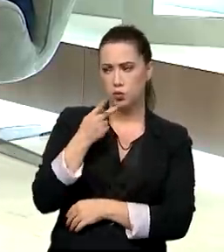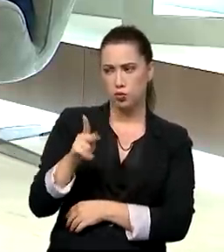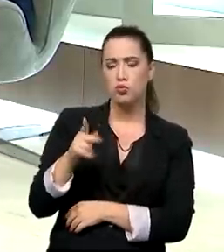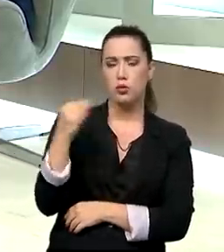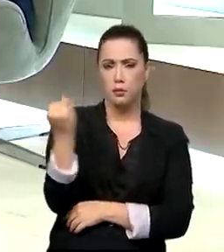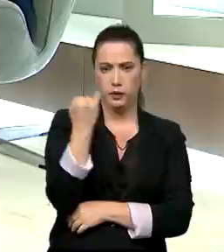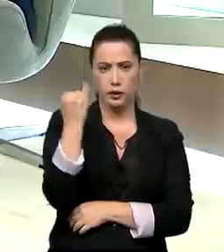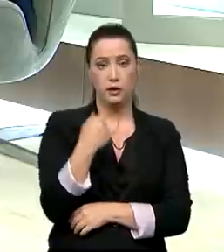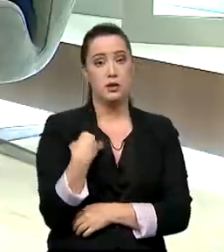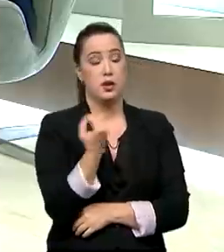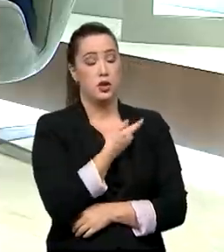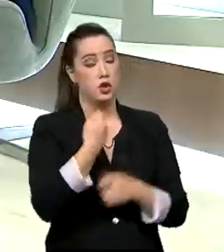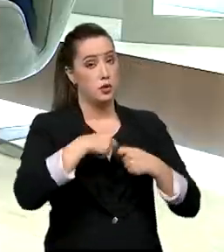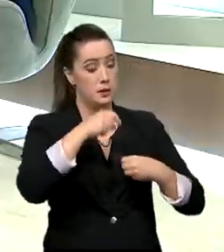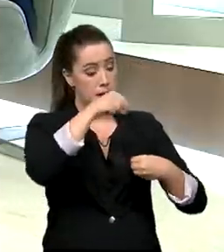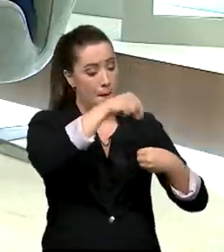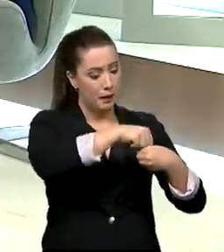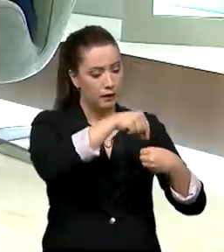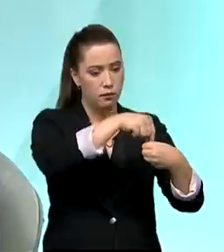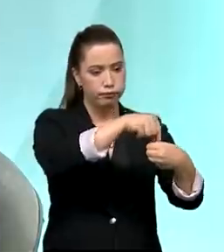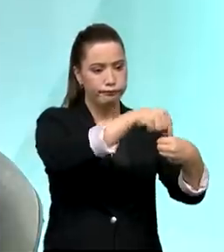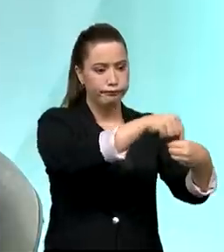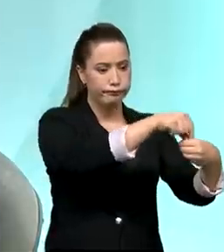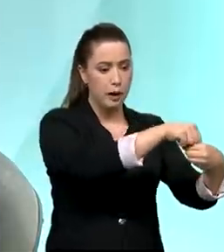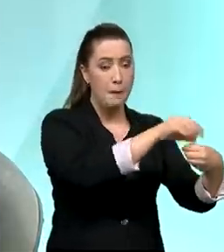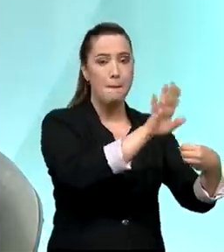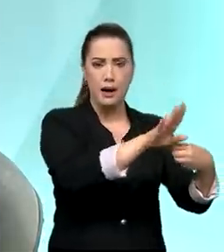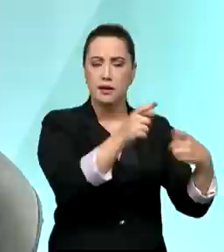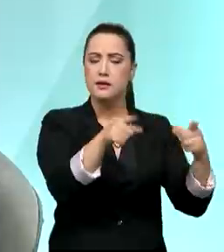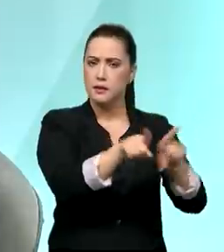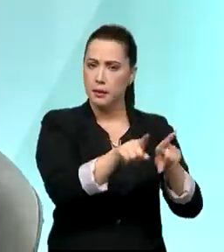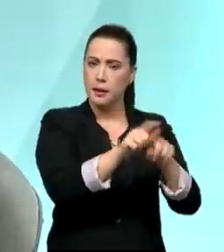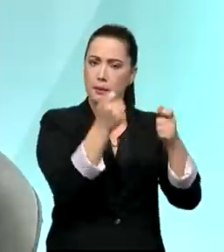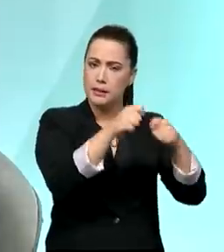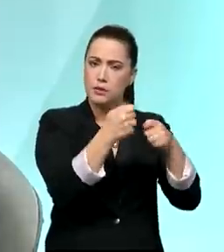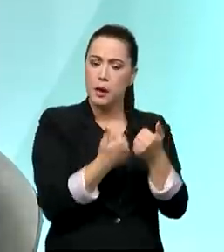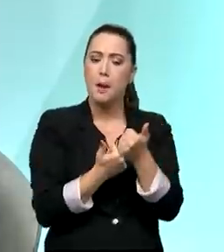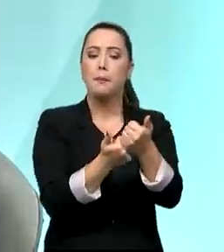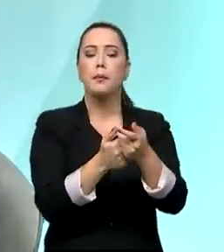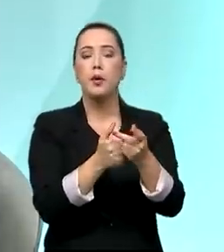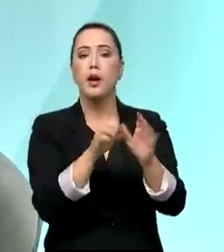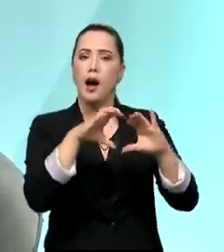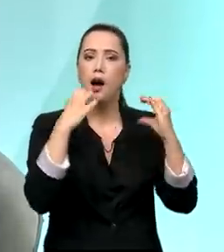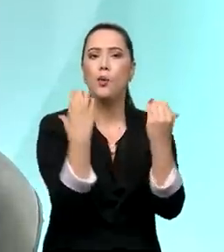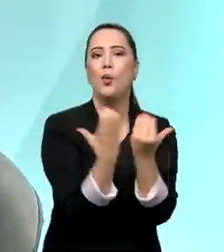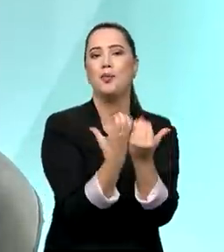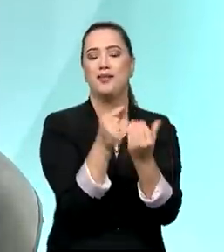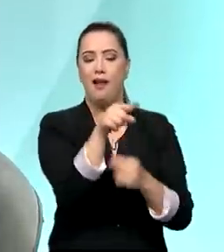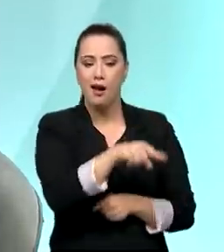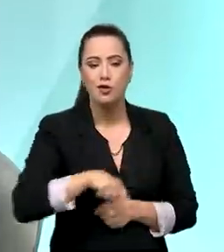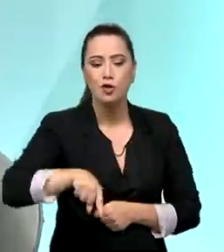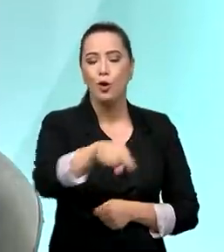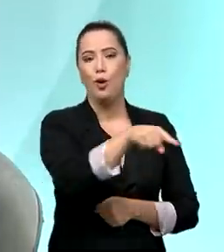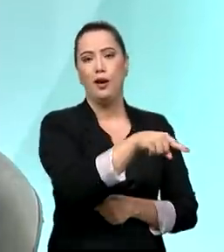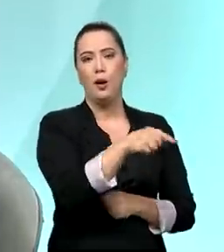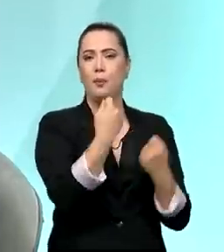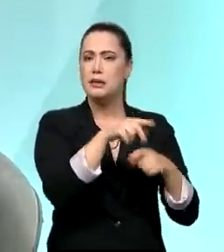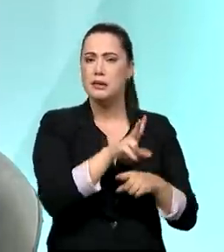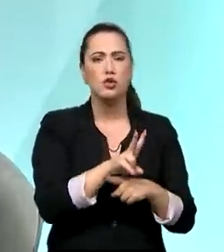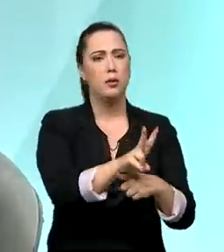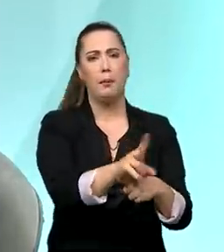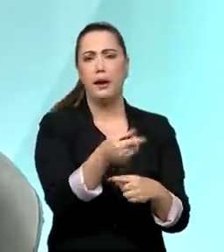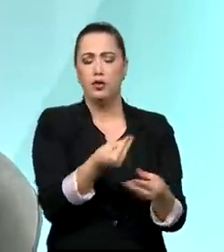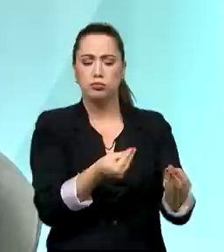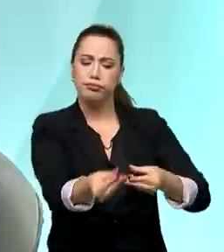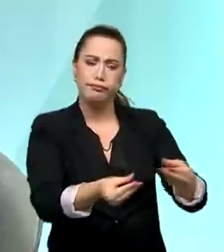Se nós não apoiarmos a comunidade local, ou seja, se não tiver um microcrédito, algum tipo de crédito,